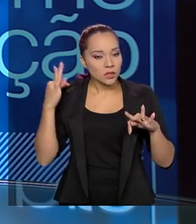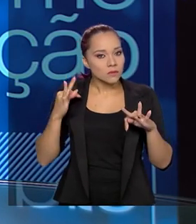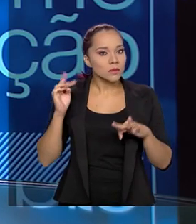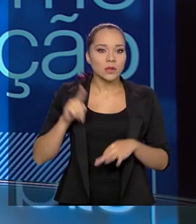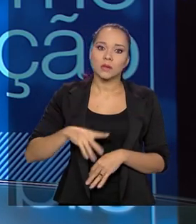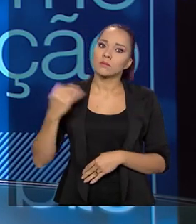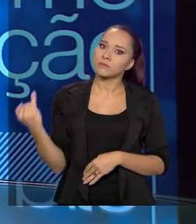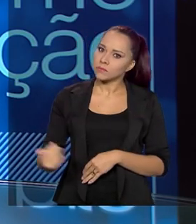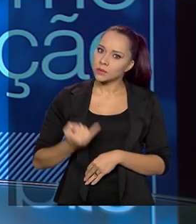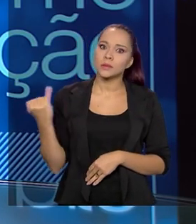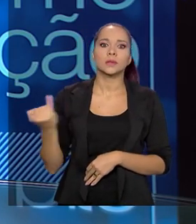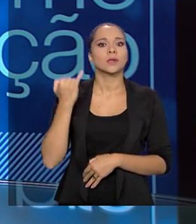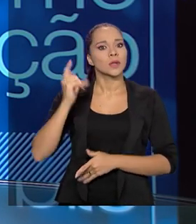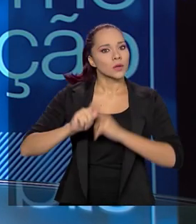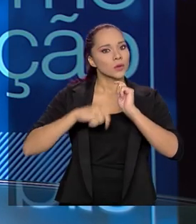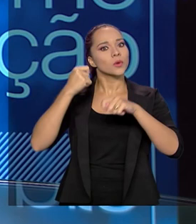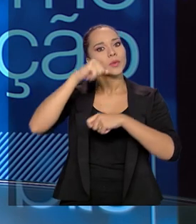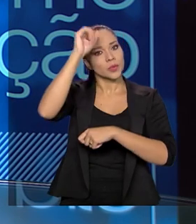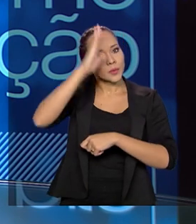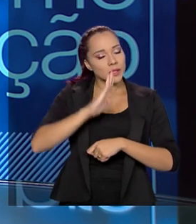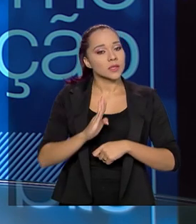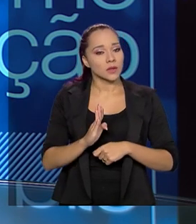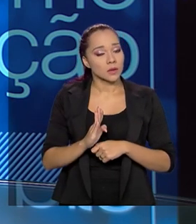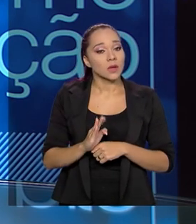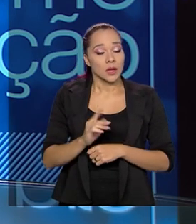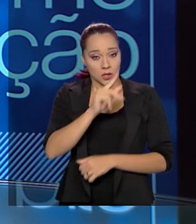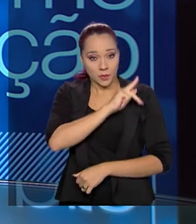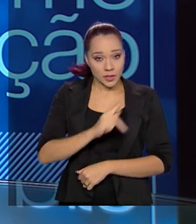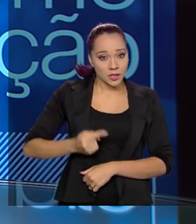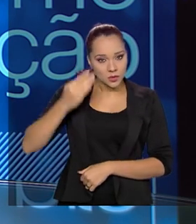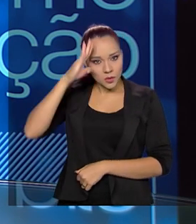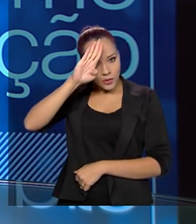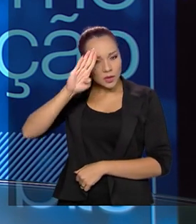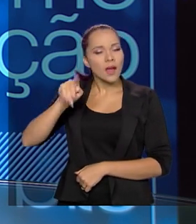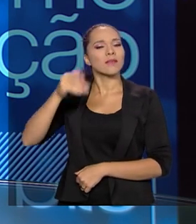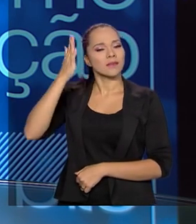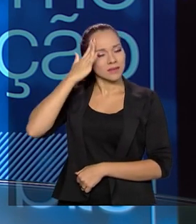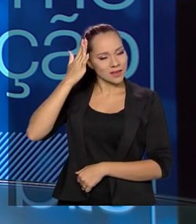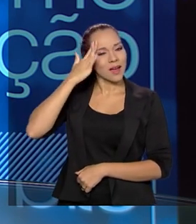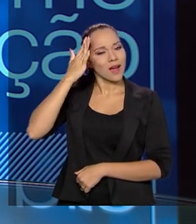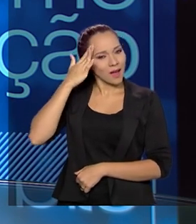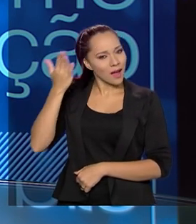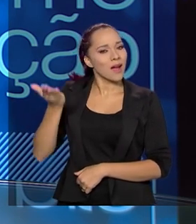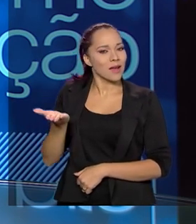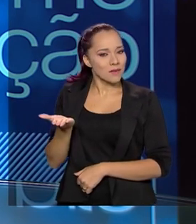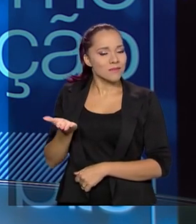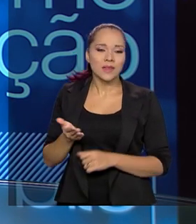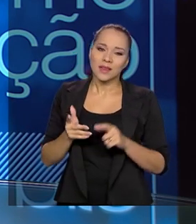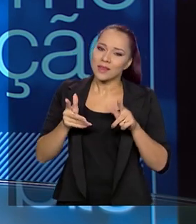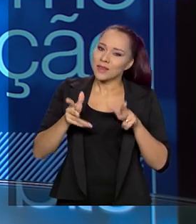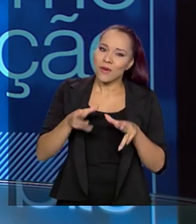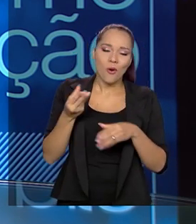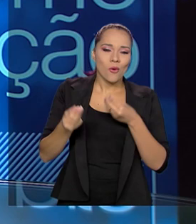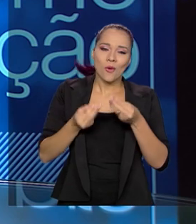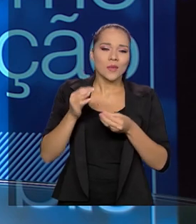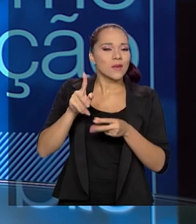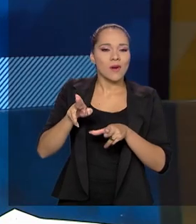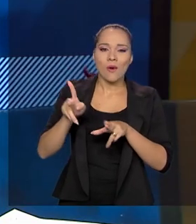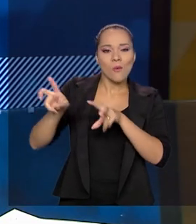importância na economia do Brasil. Pode ter importância. E o presidente Bolsonaro sabe disso. Tão grande quanto o agronegócio.